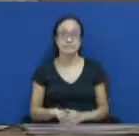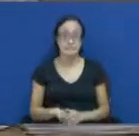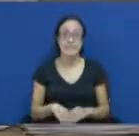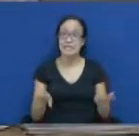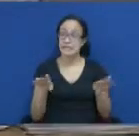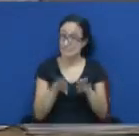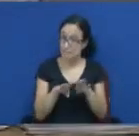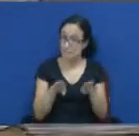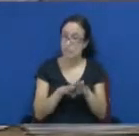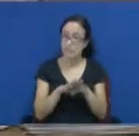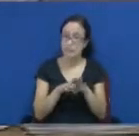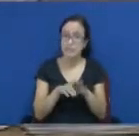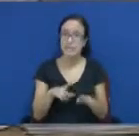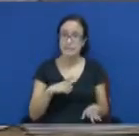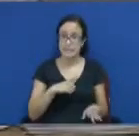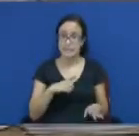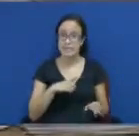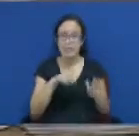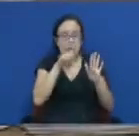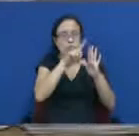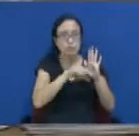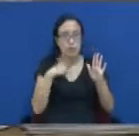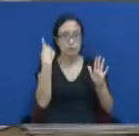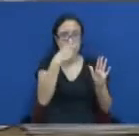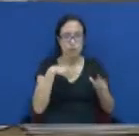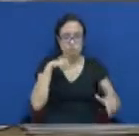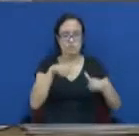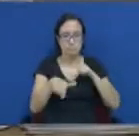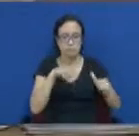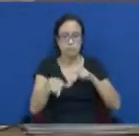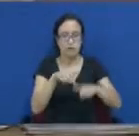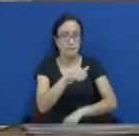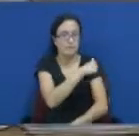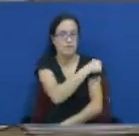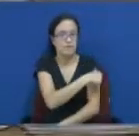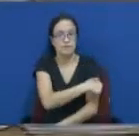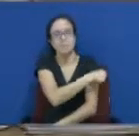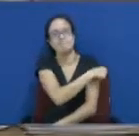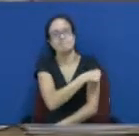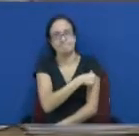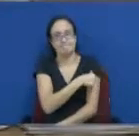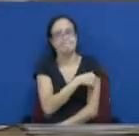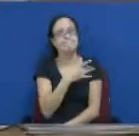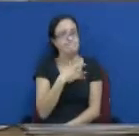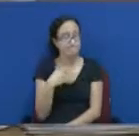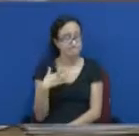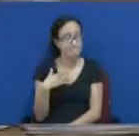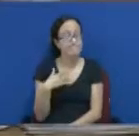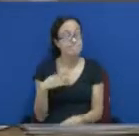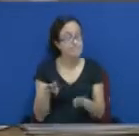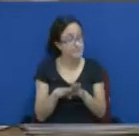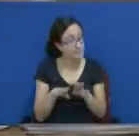os enfermeiros também, para a saúde, que é uma outra demanda importante para a categoria.